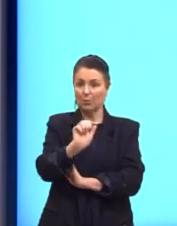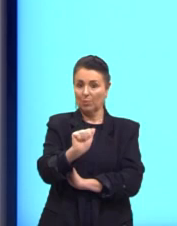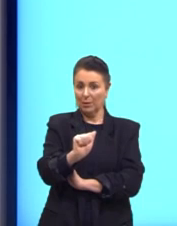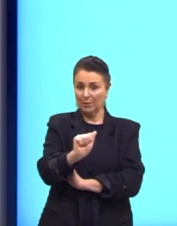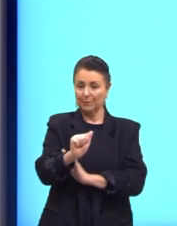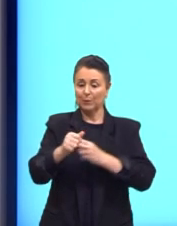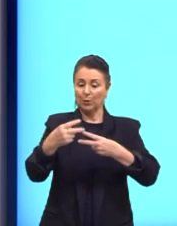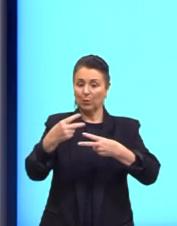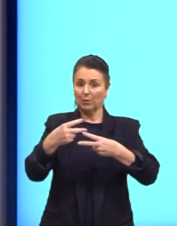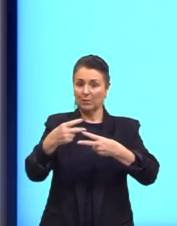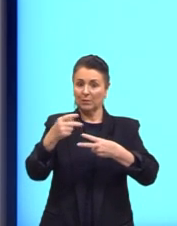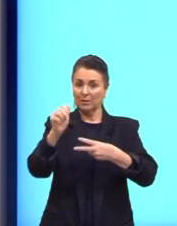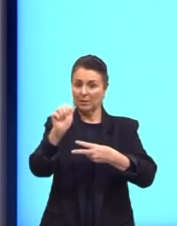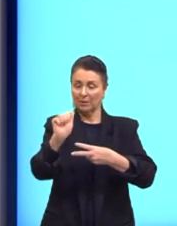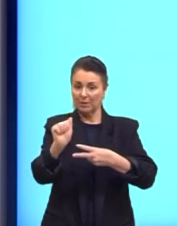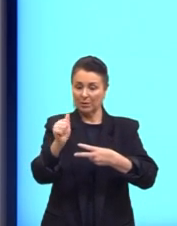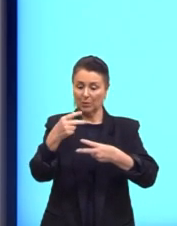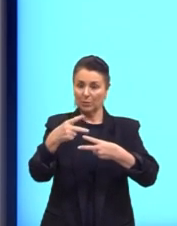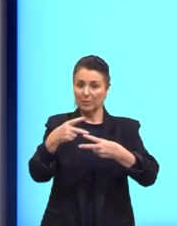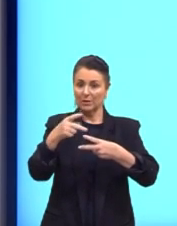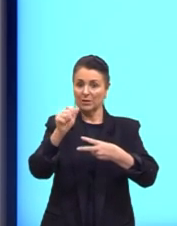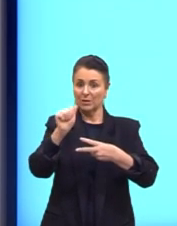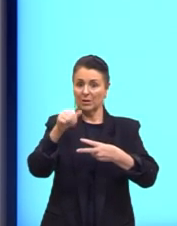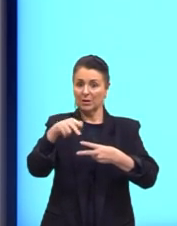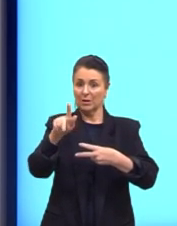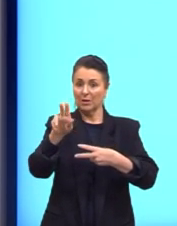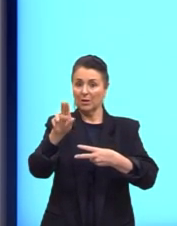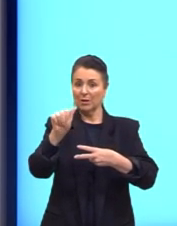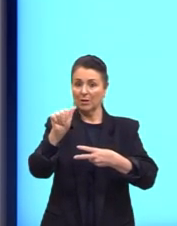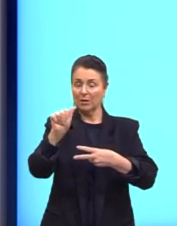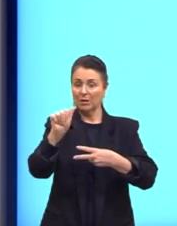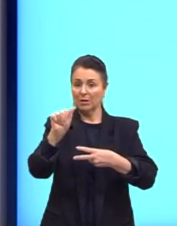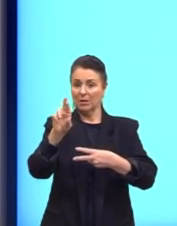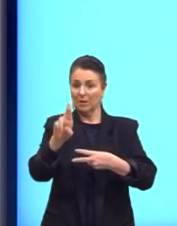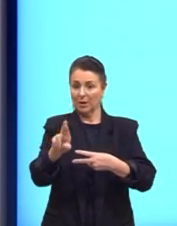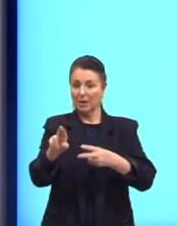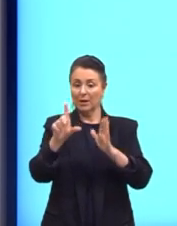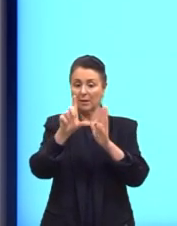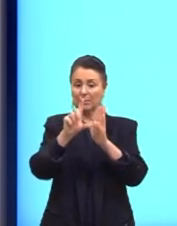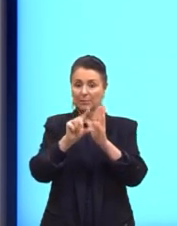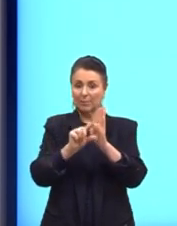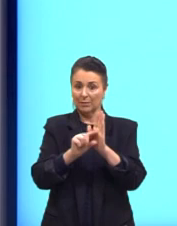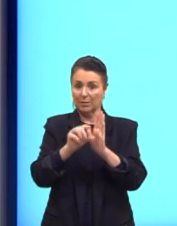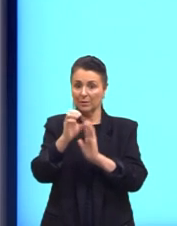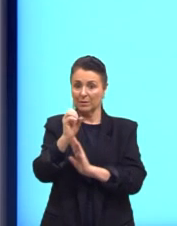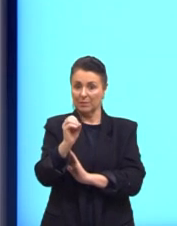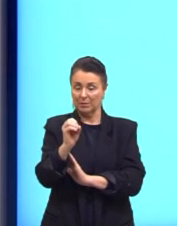coeficiente A, o coeficiente angular, ele é menor do que zero, ele é um valor negativo.